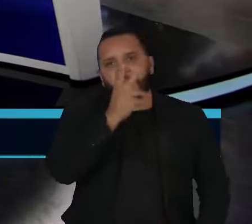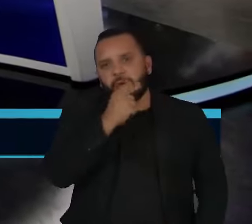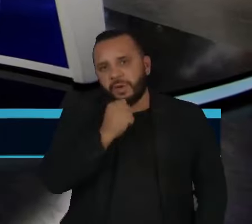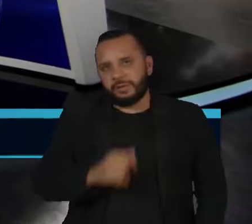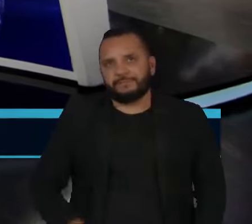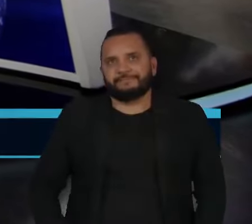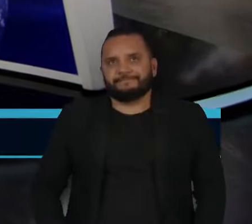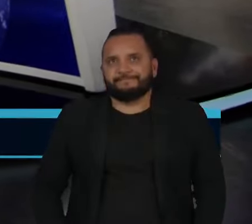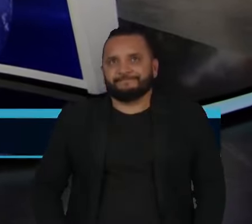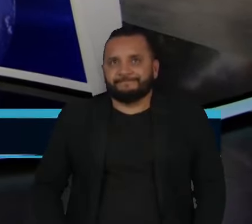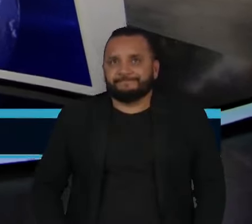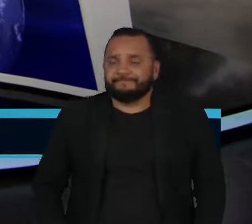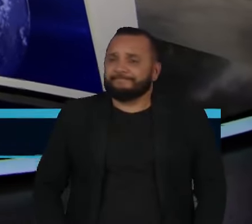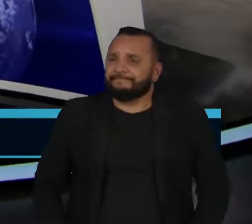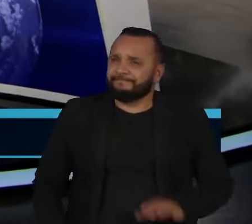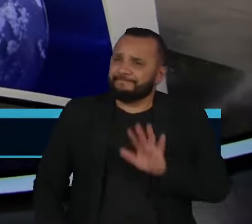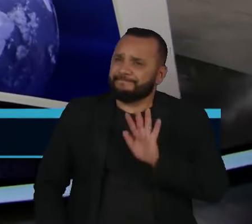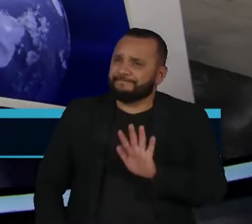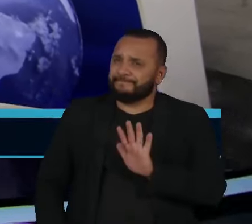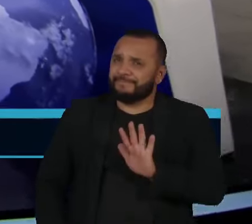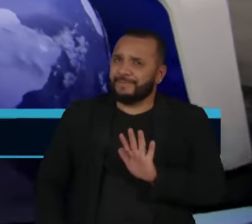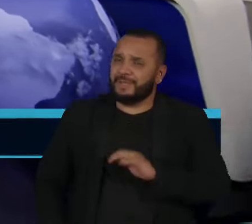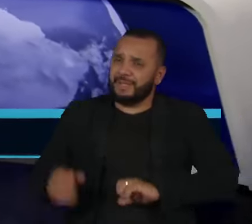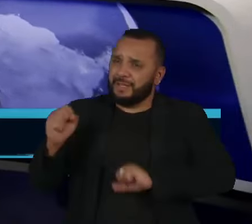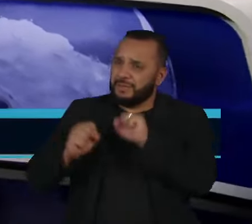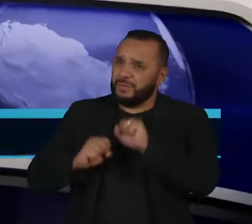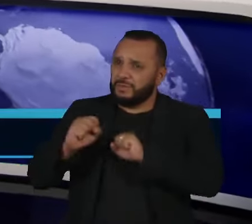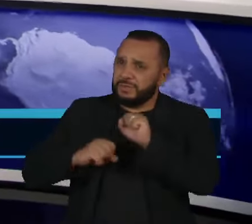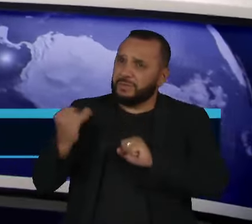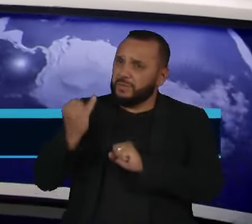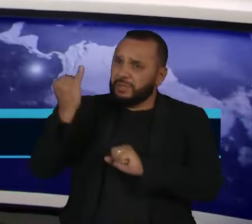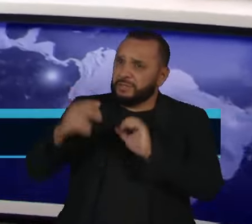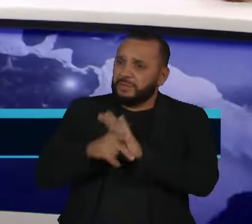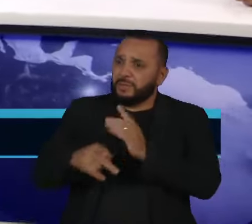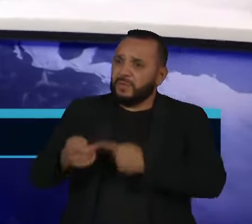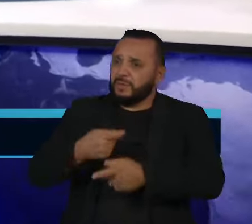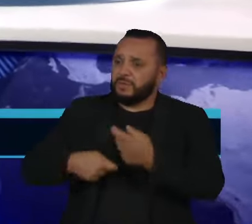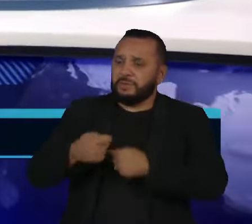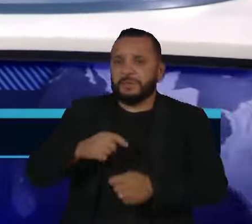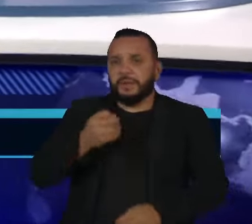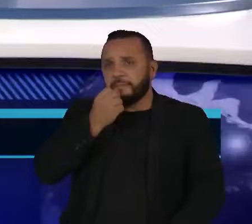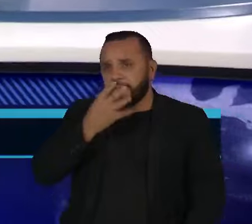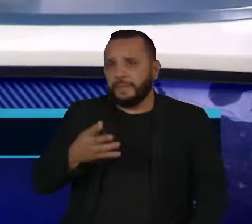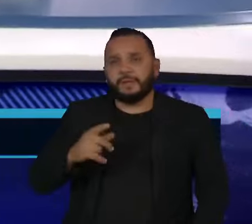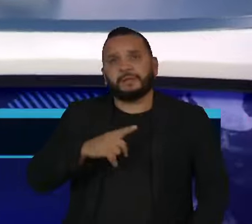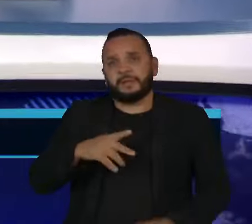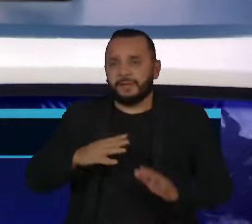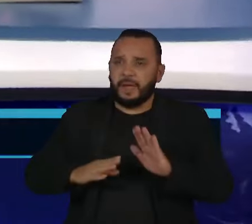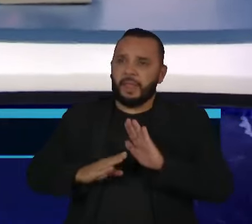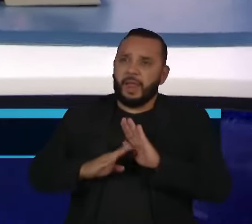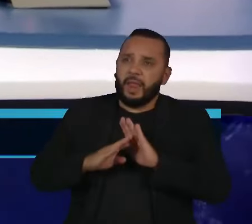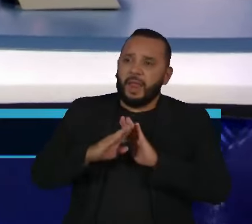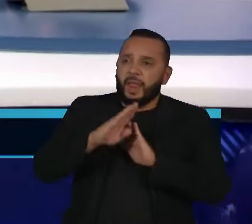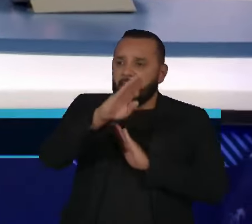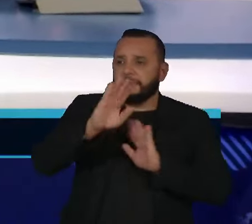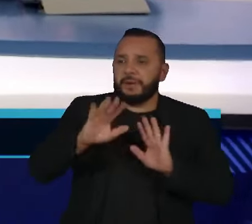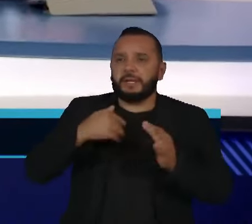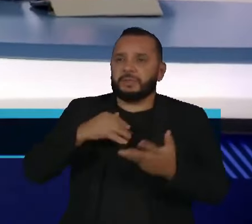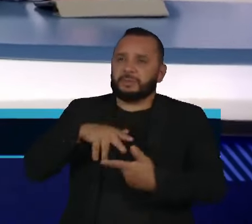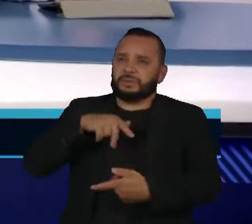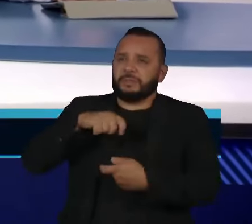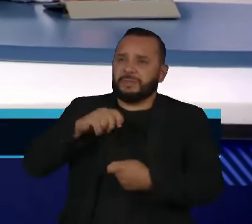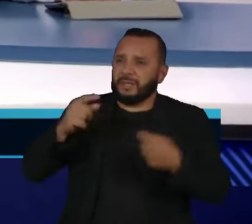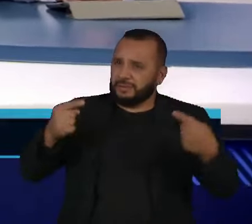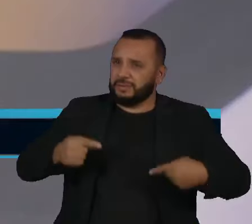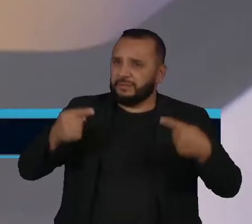Juliana, o outro lado dessa moeda é que essa indústria tão importante para a economia vai bem e avança. Agora, essa sustentabilidade ainda é